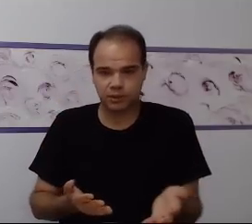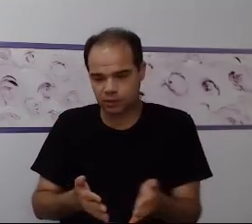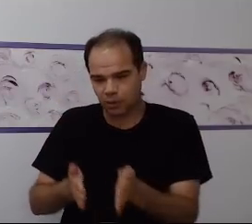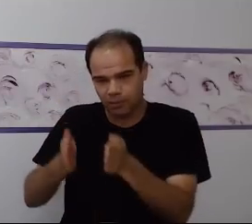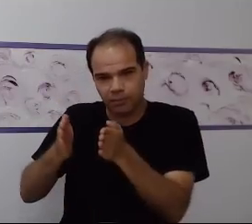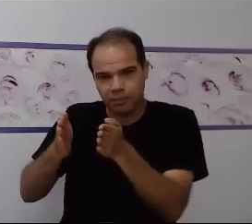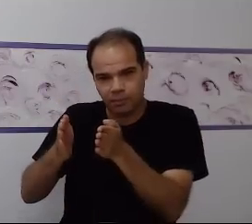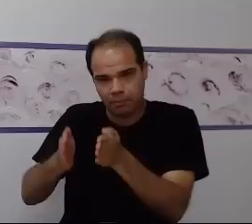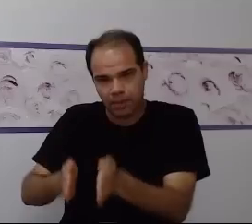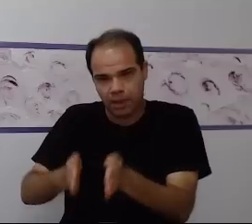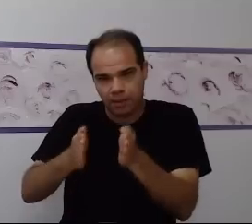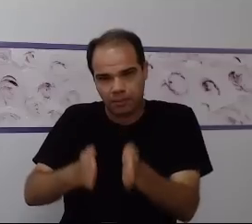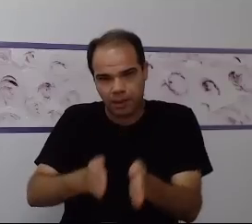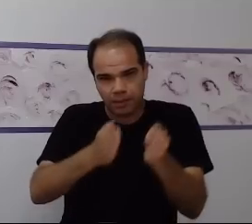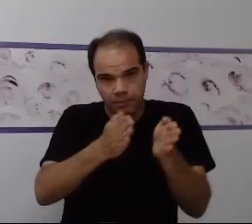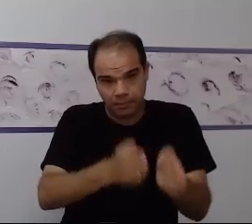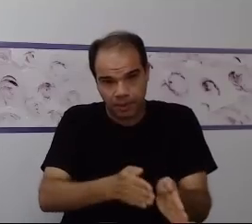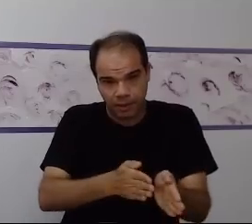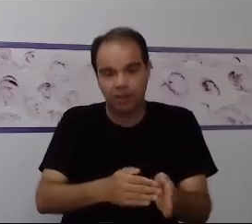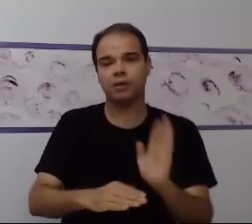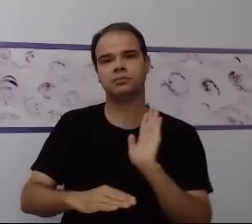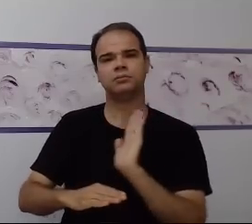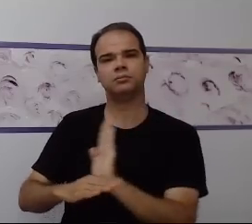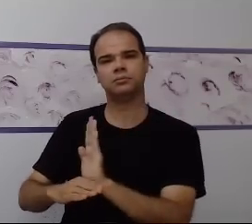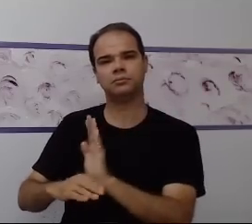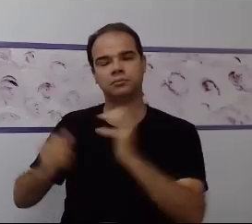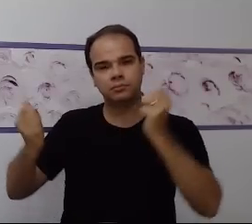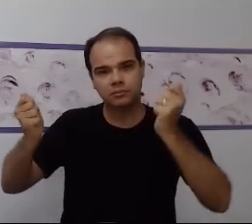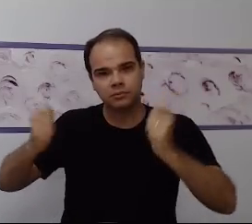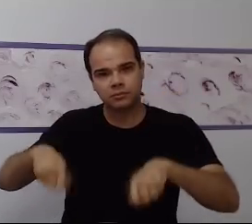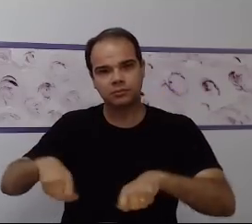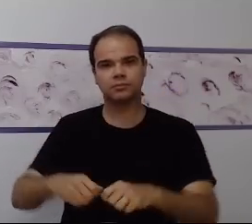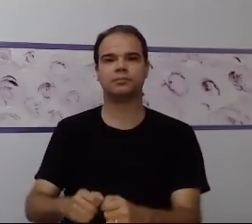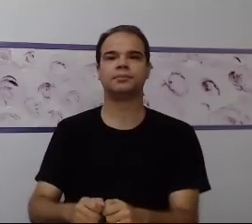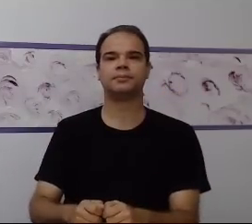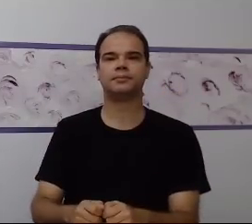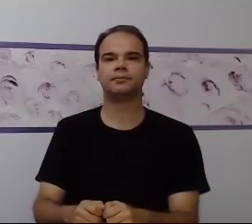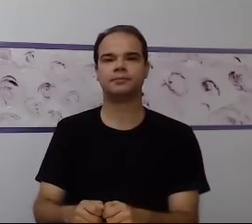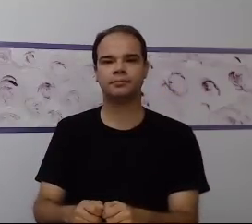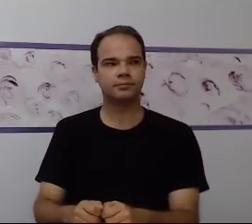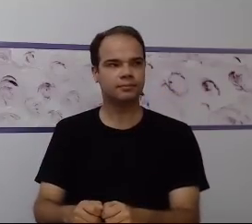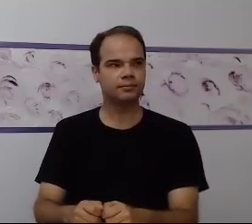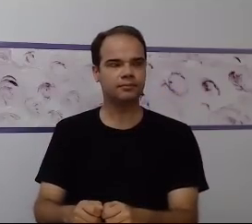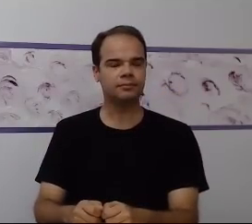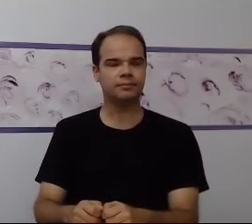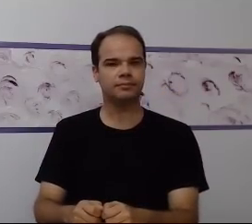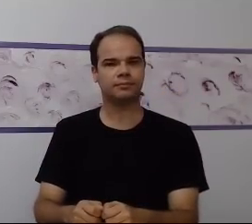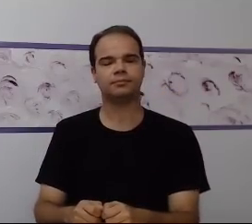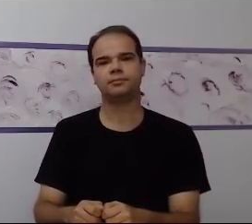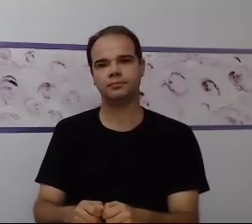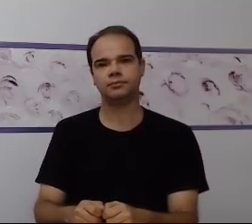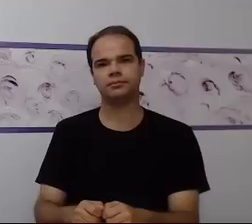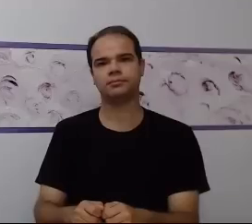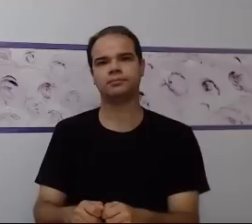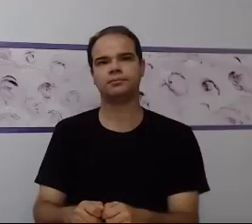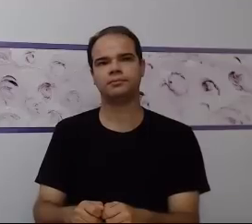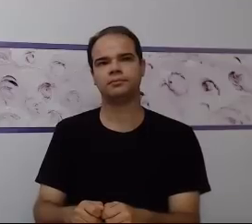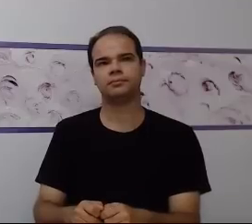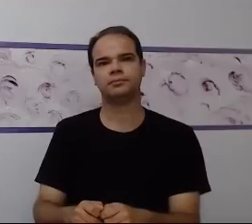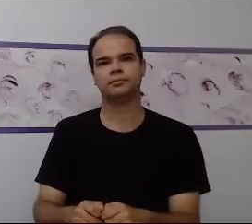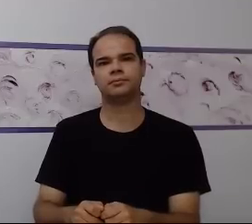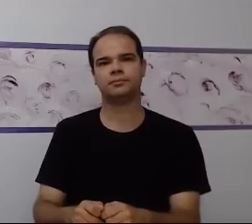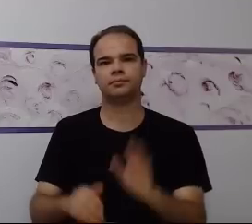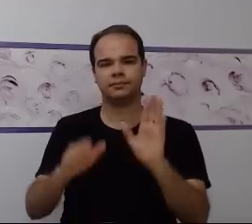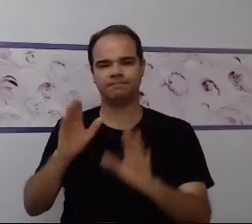tenho, de repente, um campo semântico. Então, às vezes, eu tenho nesse pareamento algumas situações que eu preciso de maiores